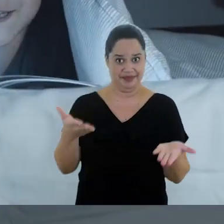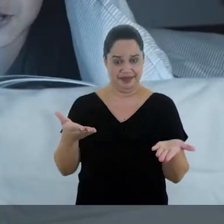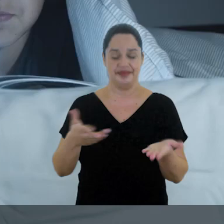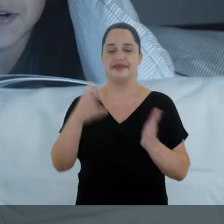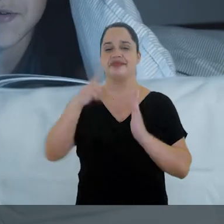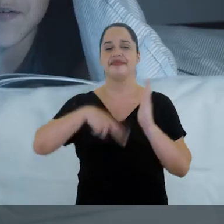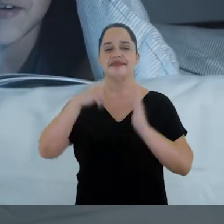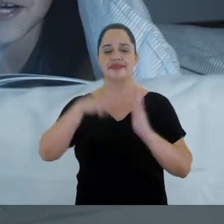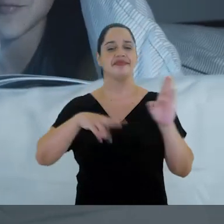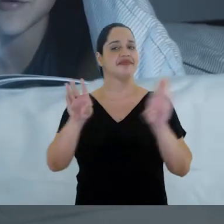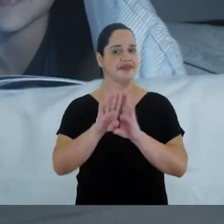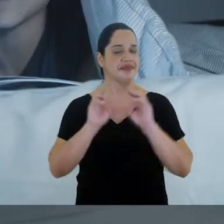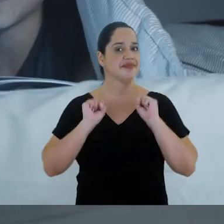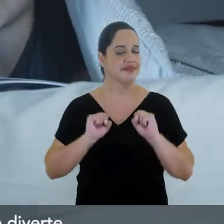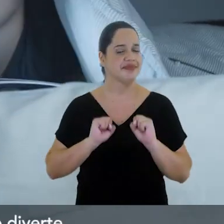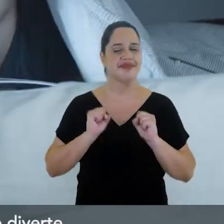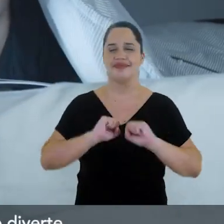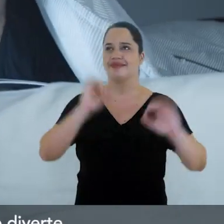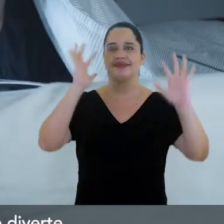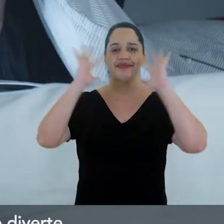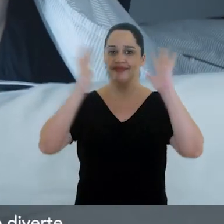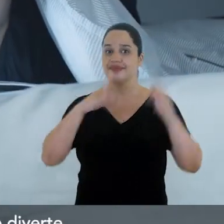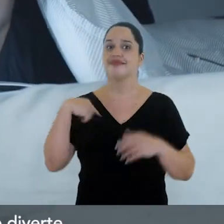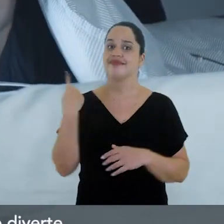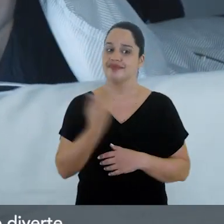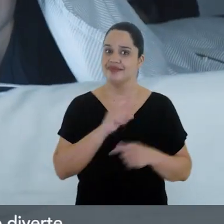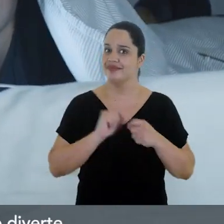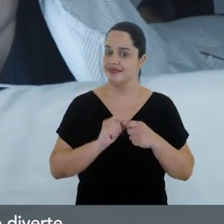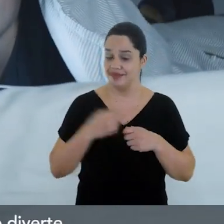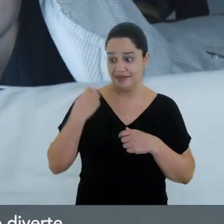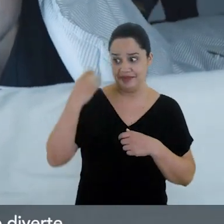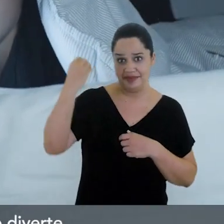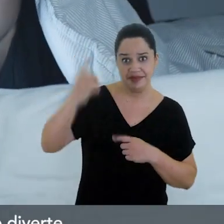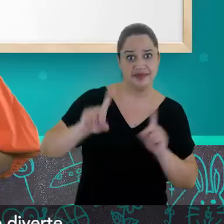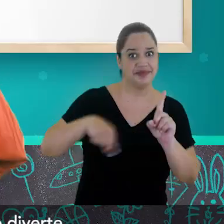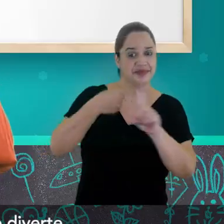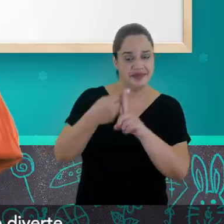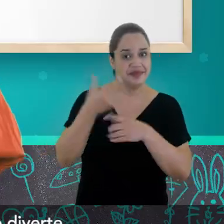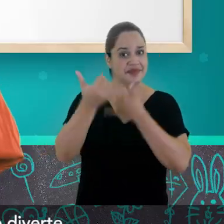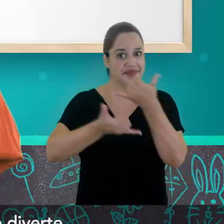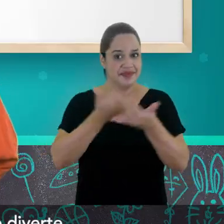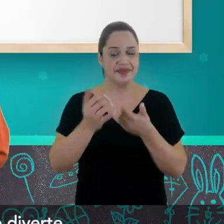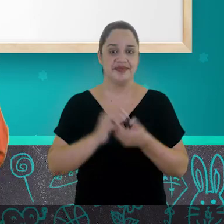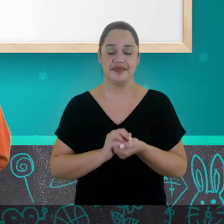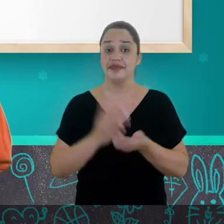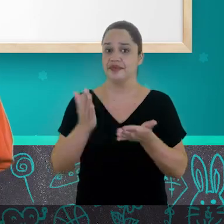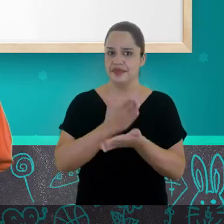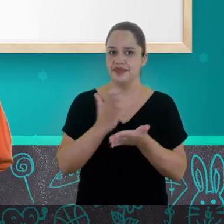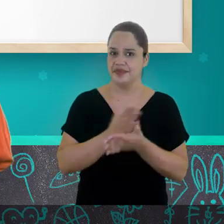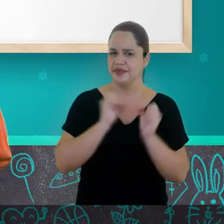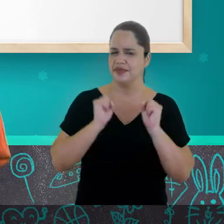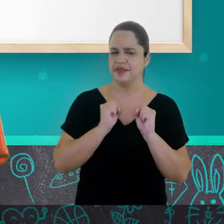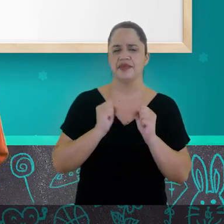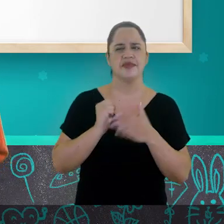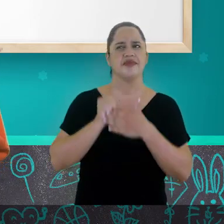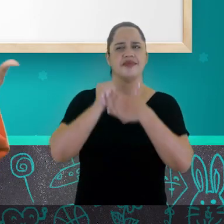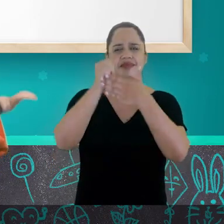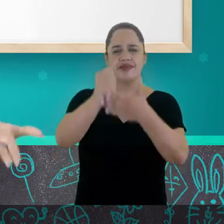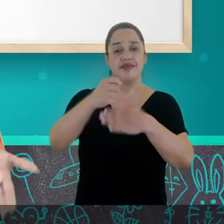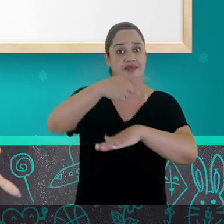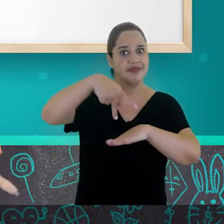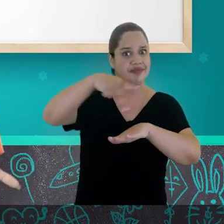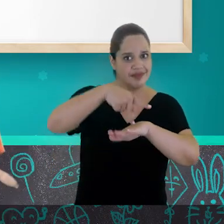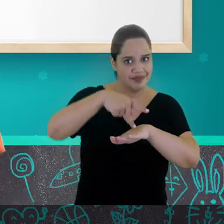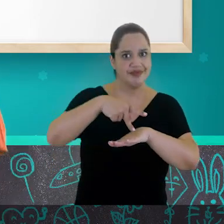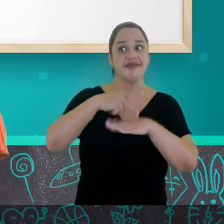A leitura pode ser uma aventura na qual a gente aprende ao mesmo tempo que se diverte. Um livro pode nos levar para